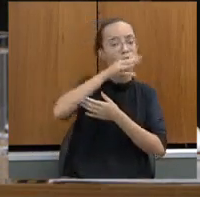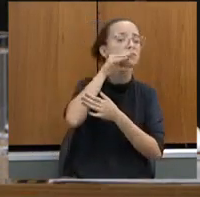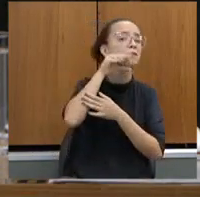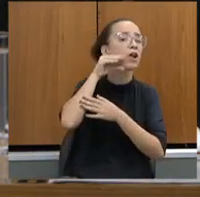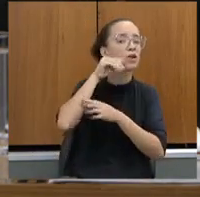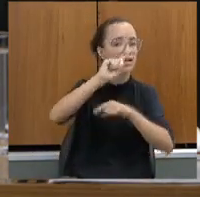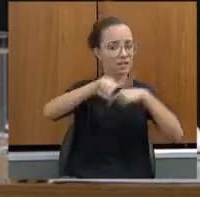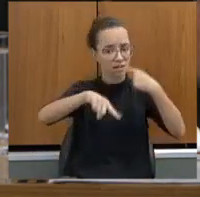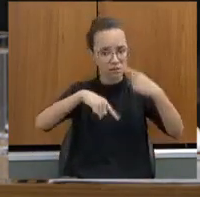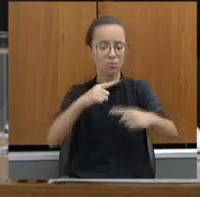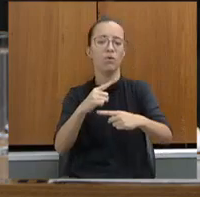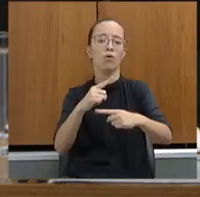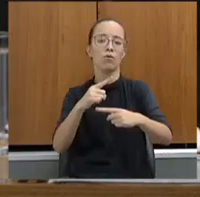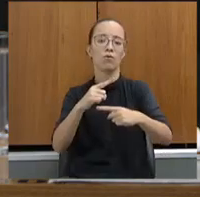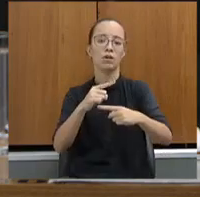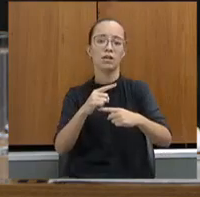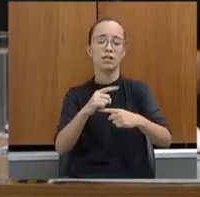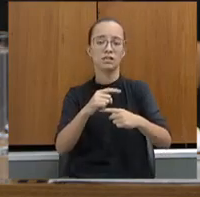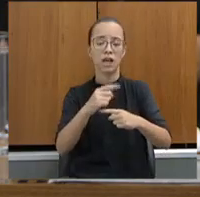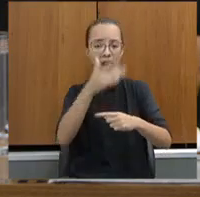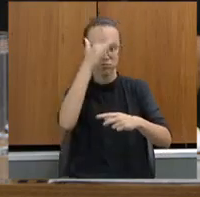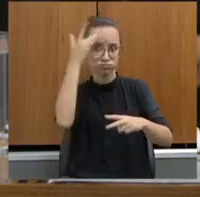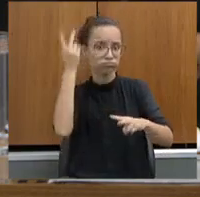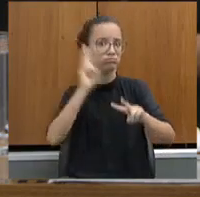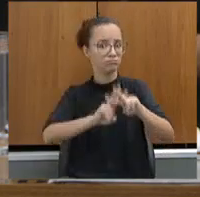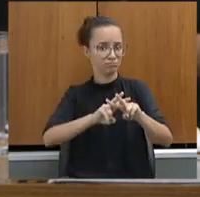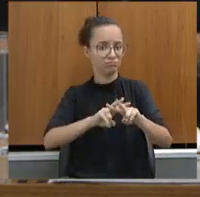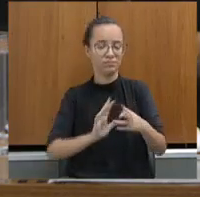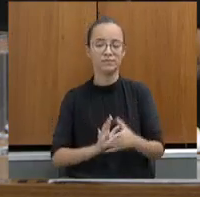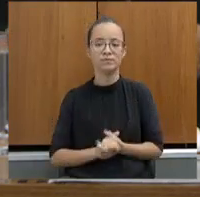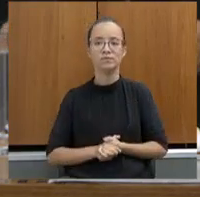e depois ao IPL, ao indivíduo preso.